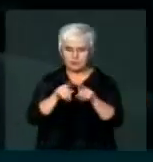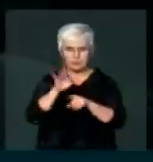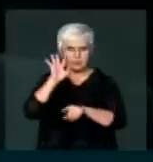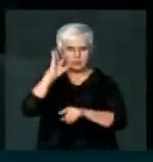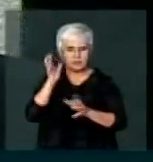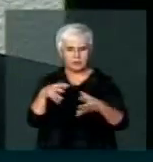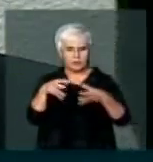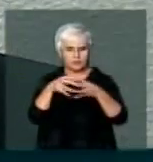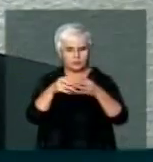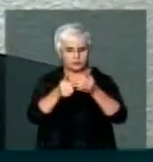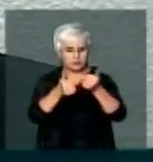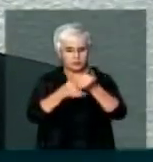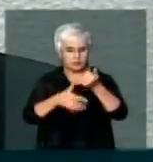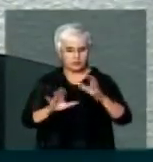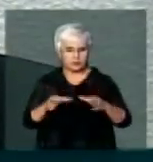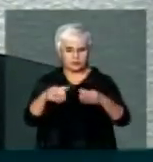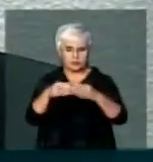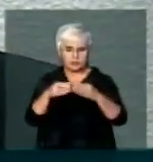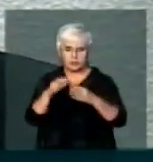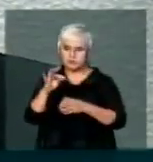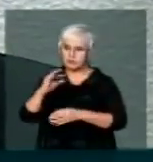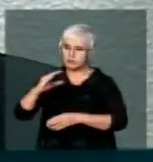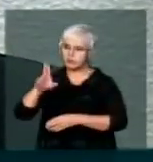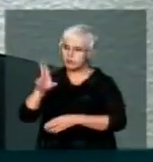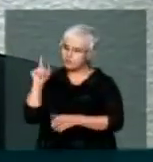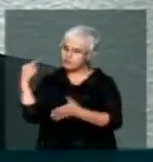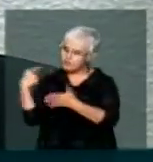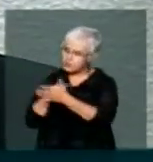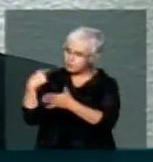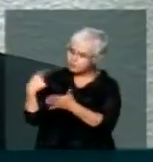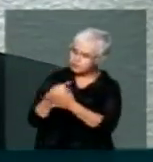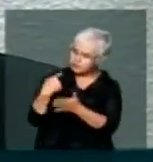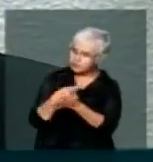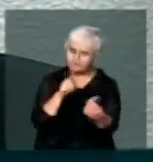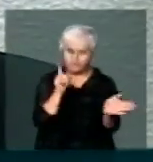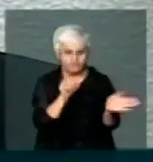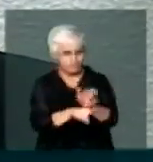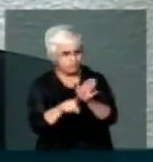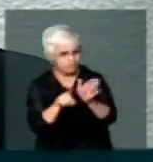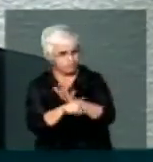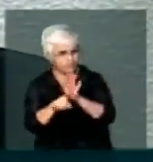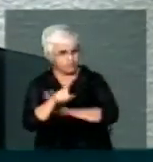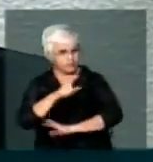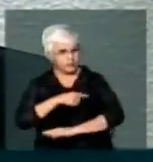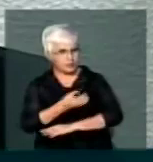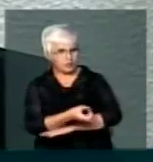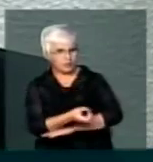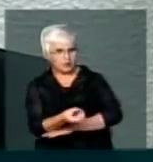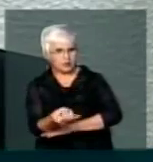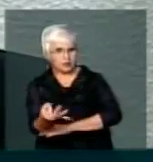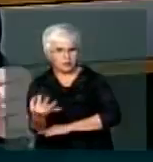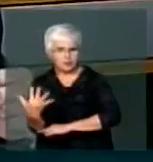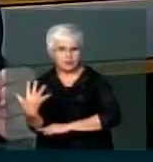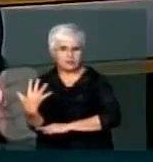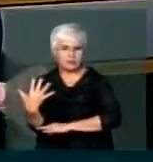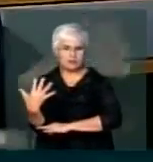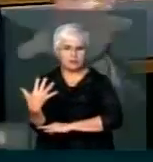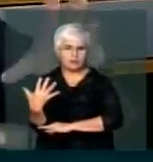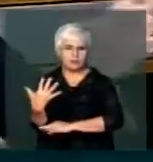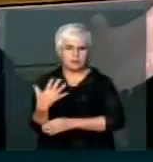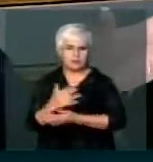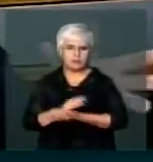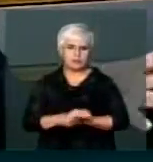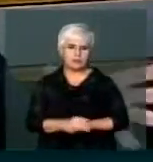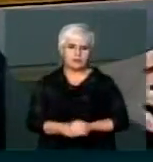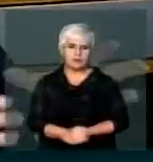são diretoria colegiada O TCU questiona E tem uma série de... O senhor desculpe É eu tenho só dez minutos